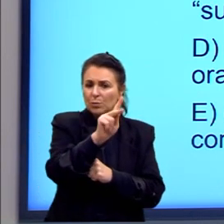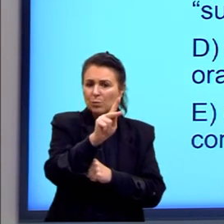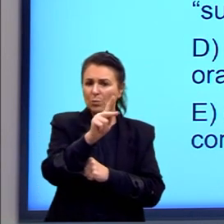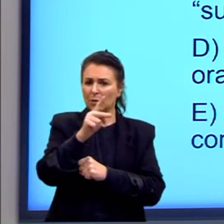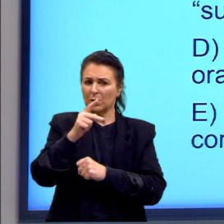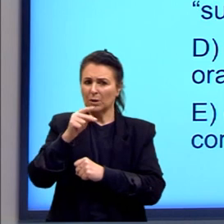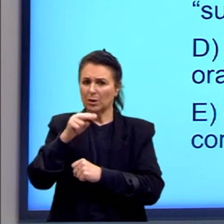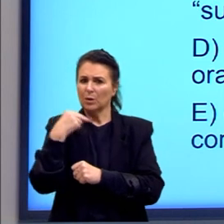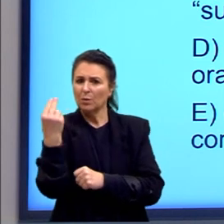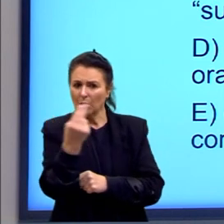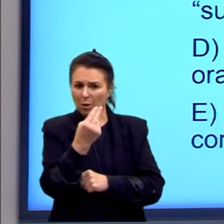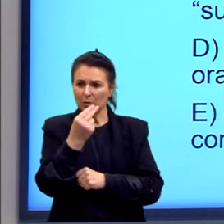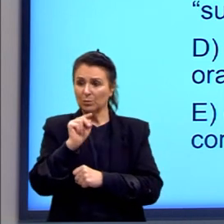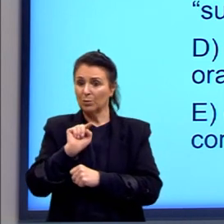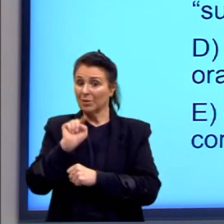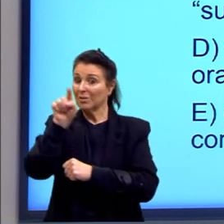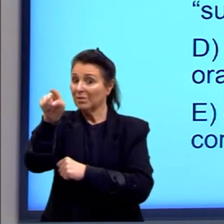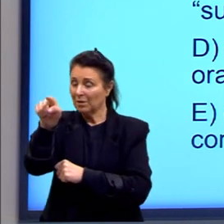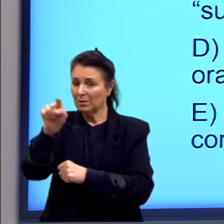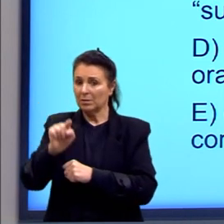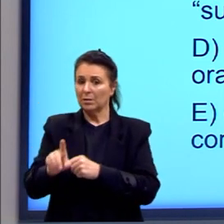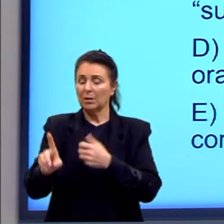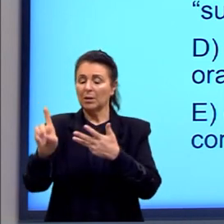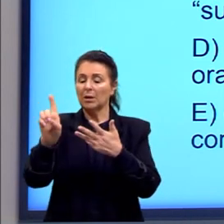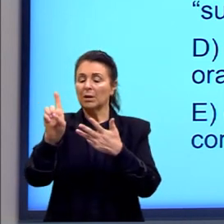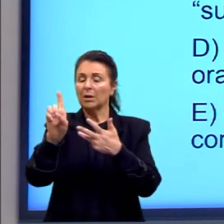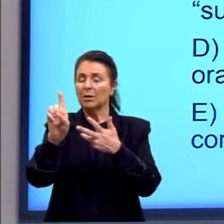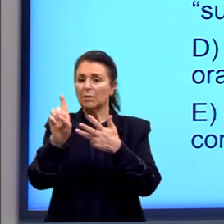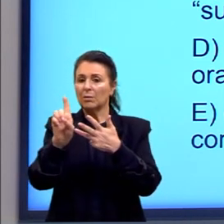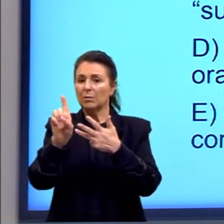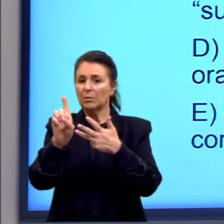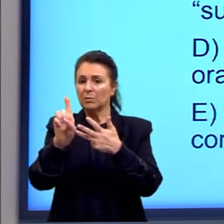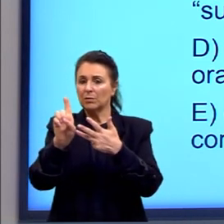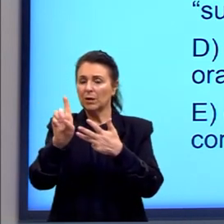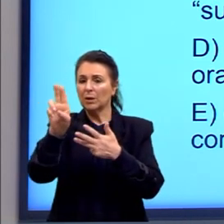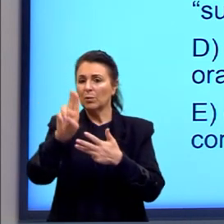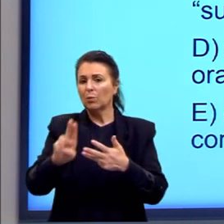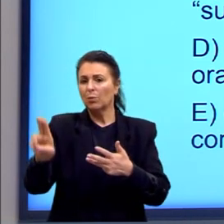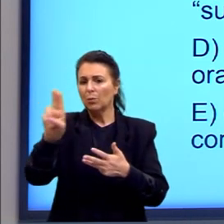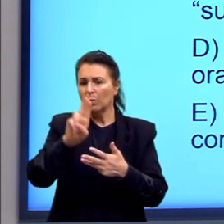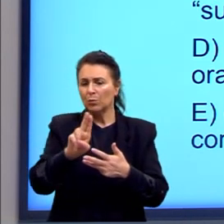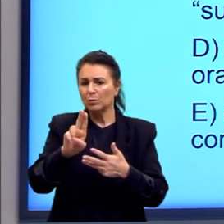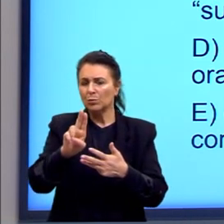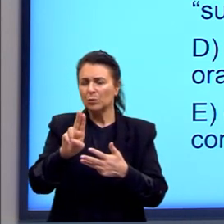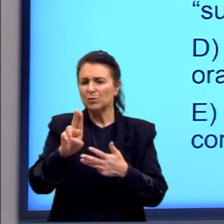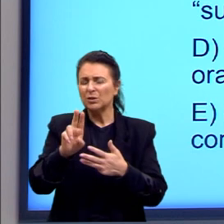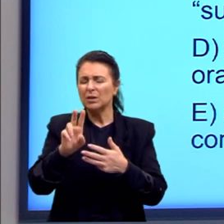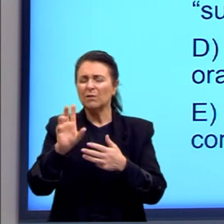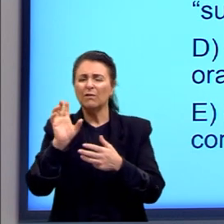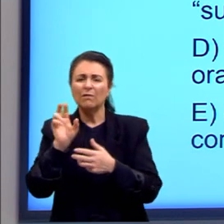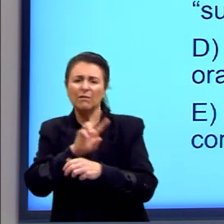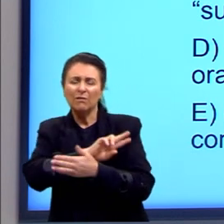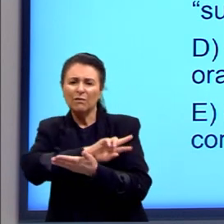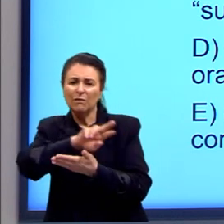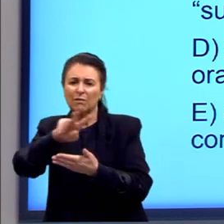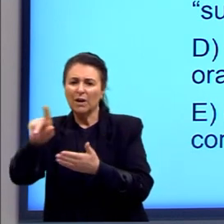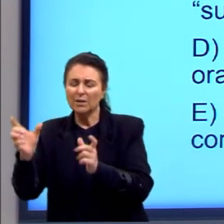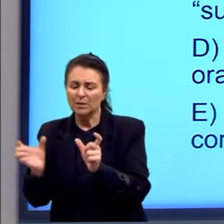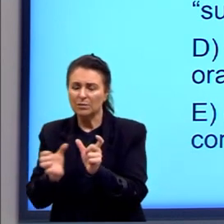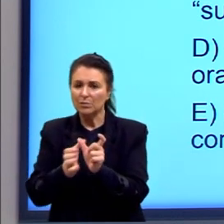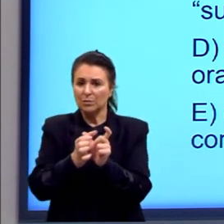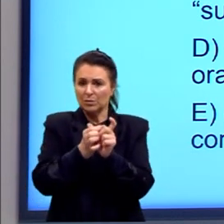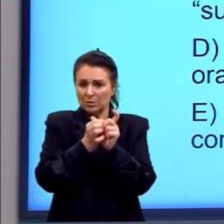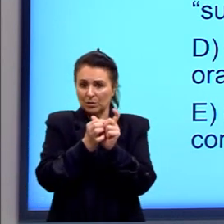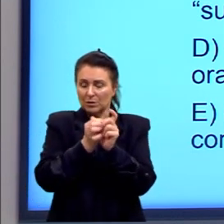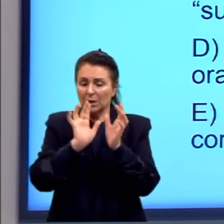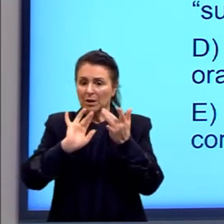nosso e ele. Letra D. Emprego de diversas conjunções subordinativas que articulam as